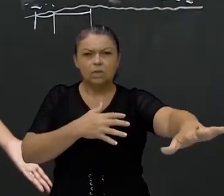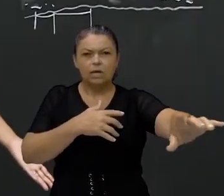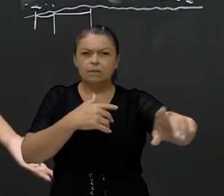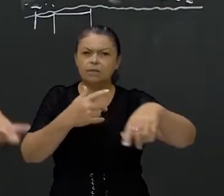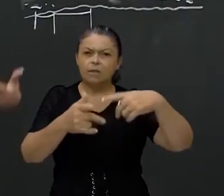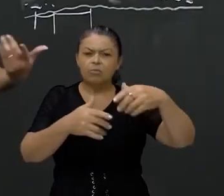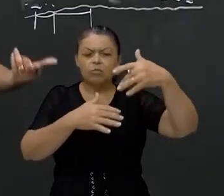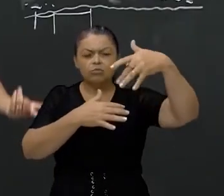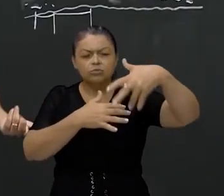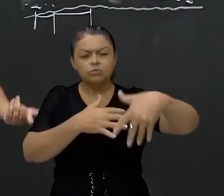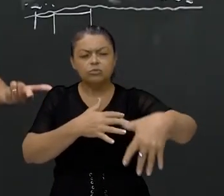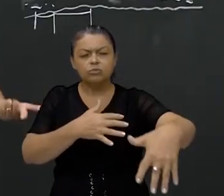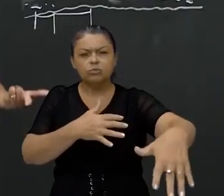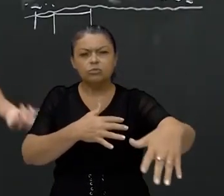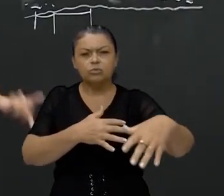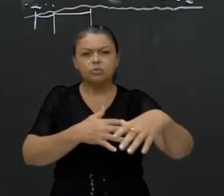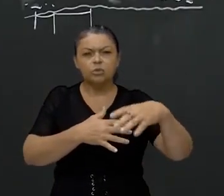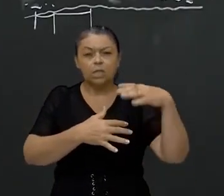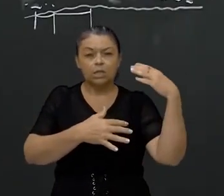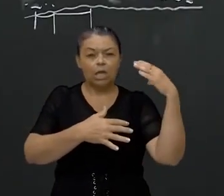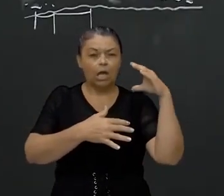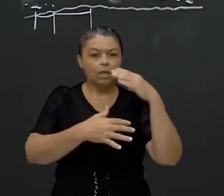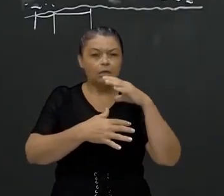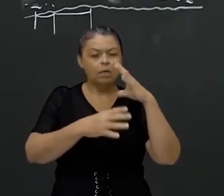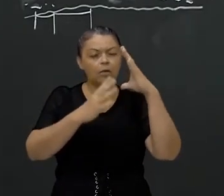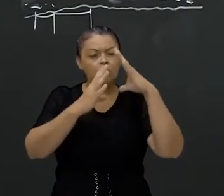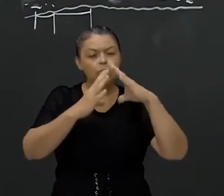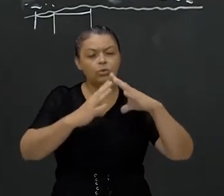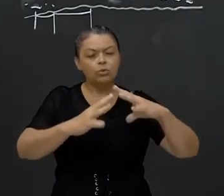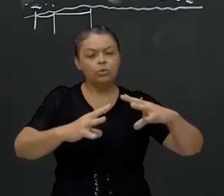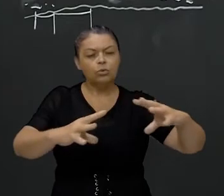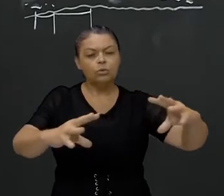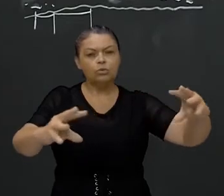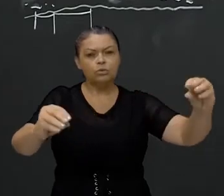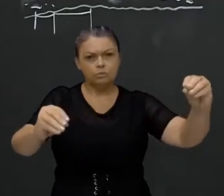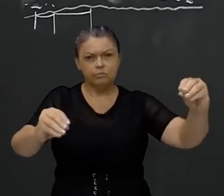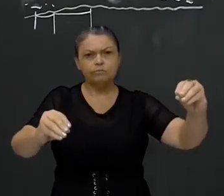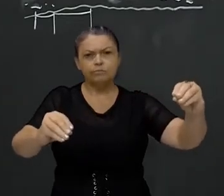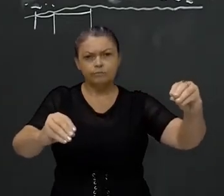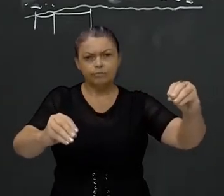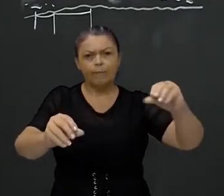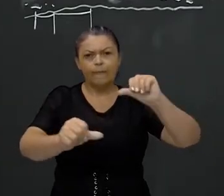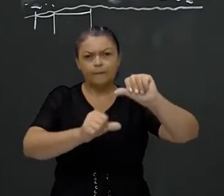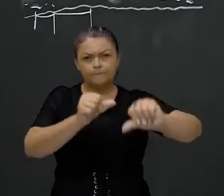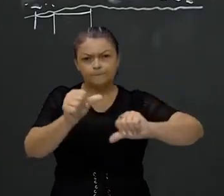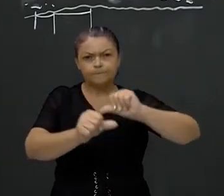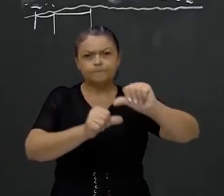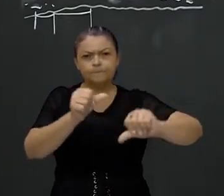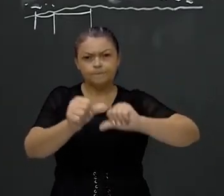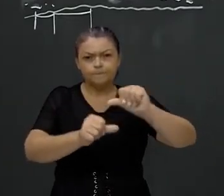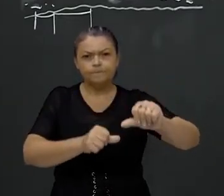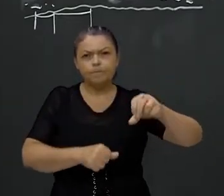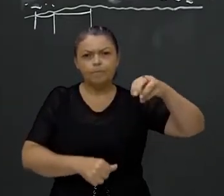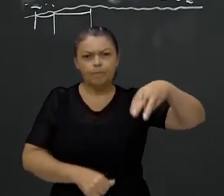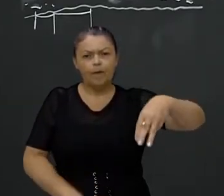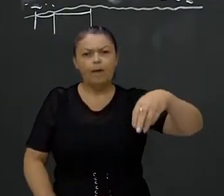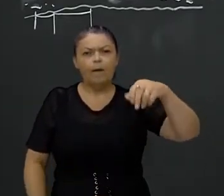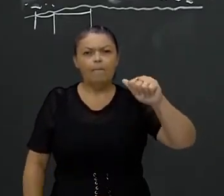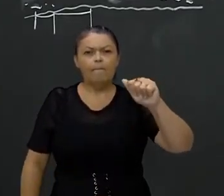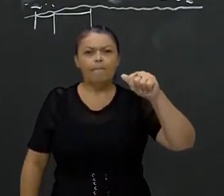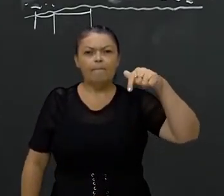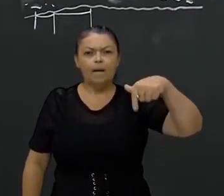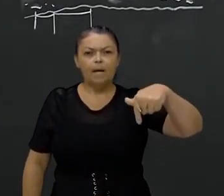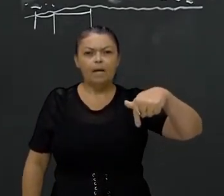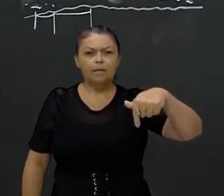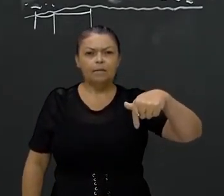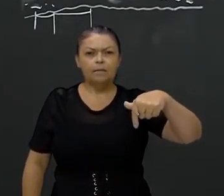depois de sair? Esse resfriamento vão gerar rochas, que rochas são batizadas então de magmáticas ou ígneas. A gente fala que são